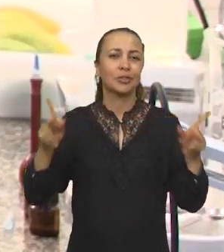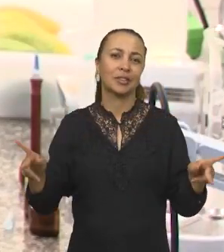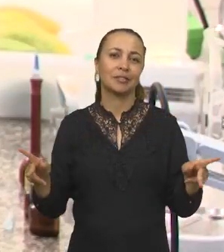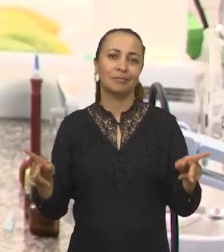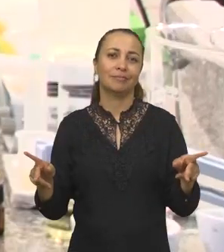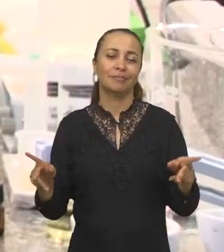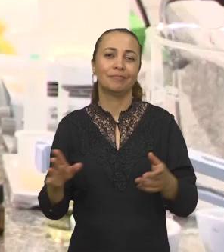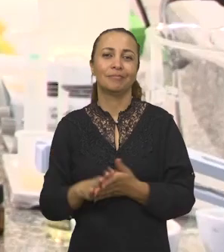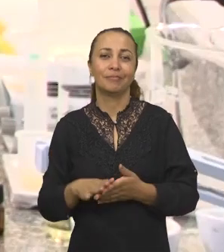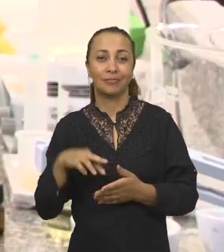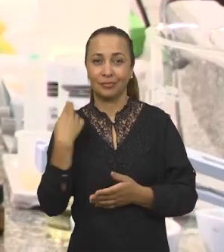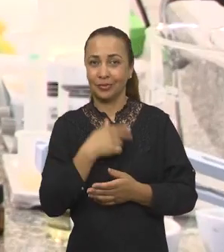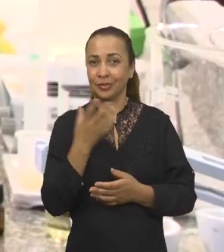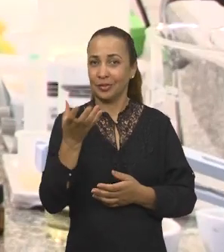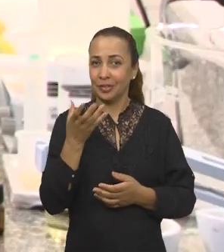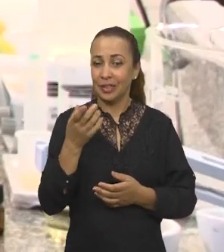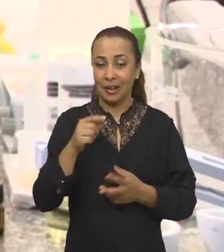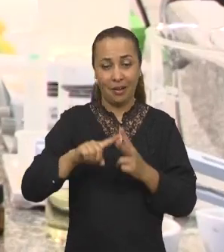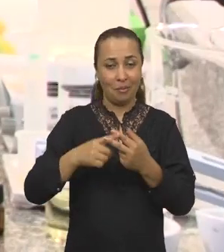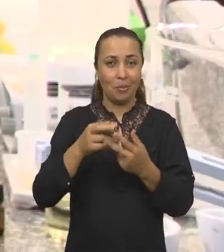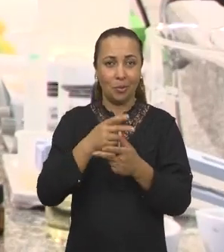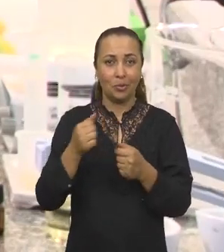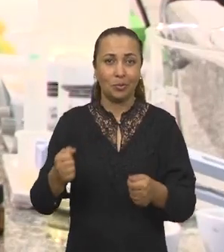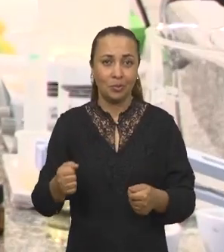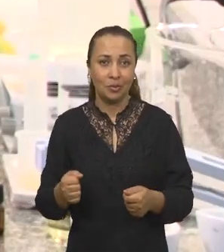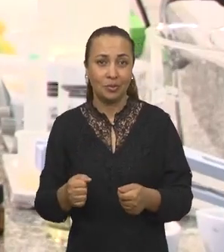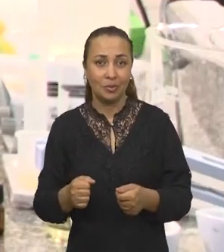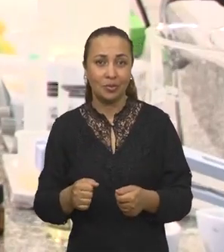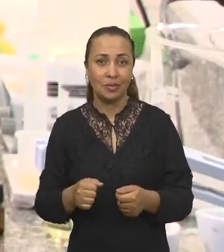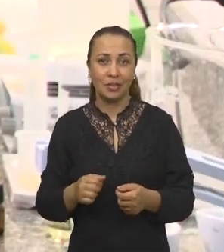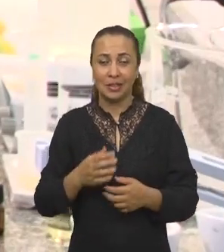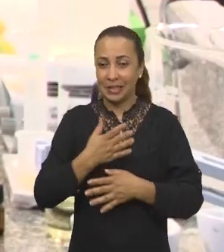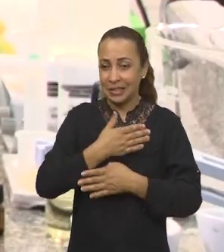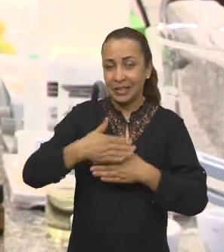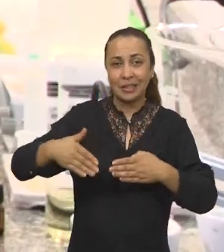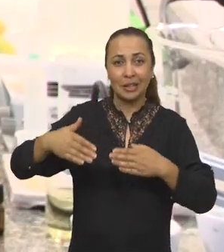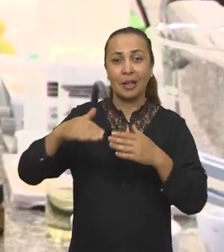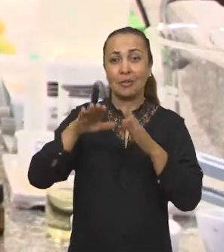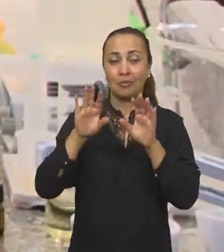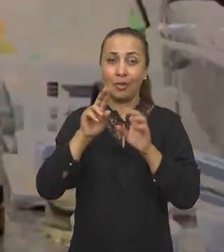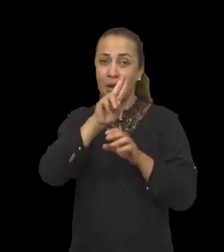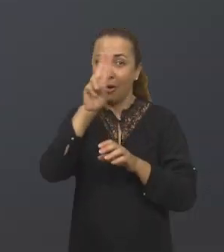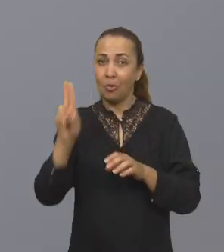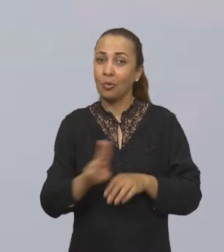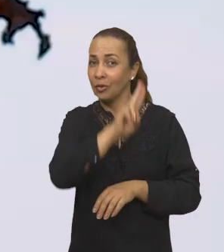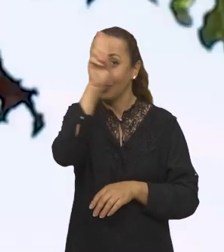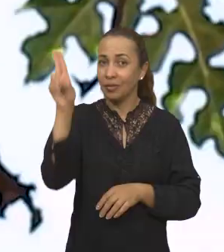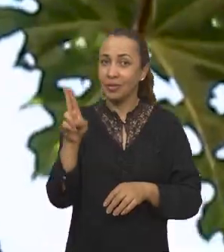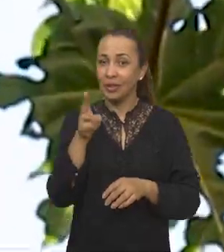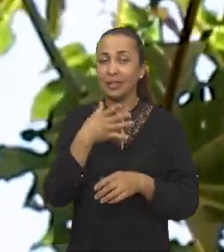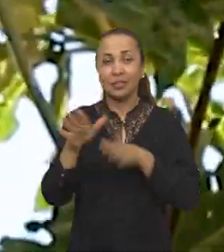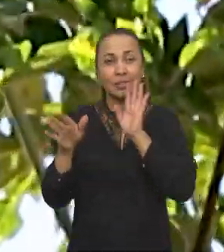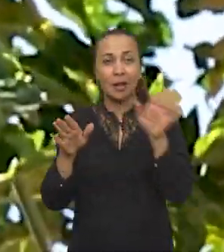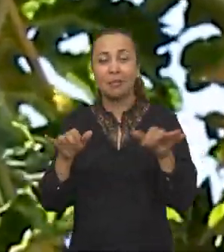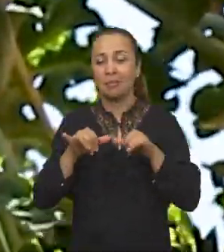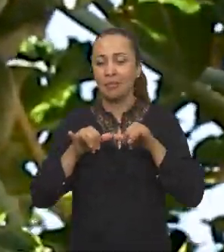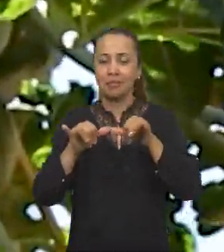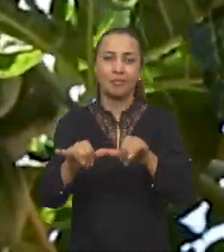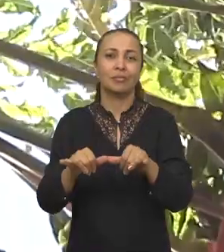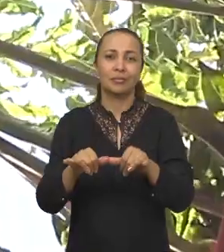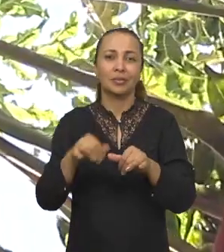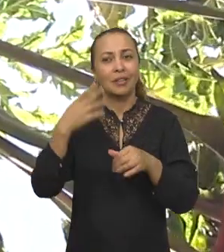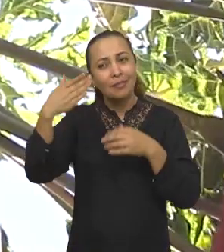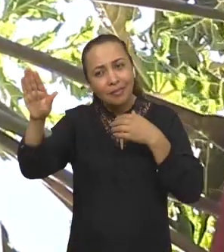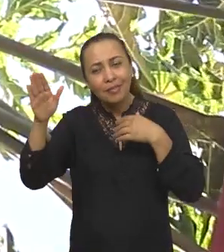e inovador. Que a gente quer que esse produto, ele saia dos muros da universidade e vá realmente para o